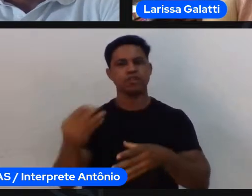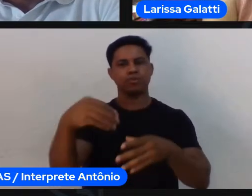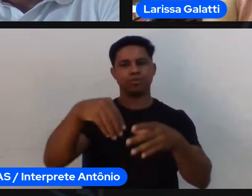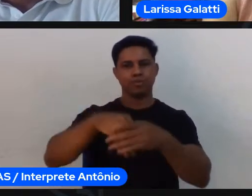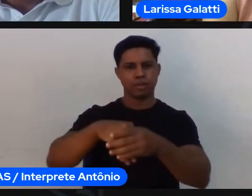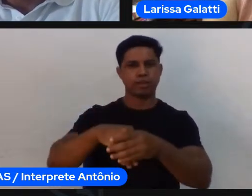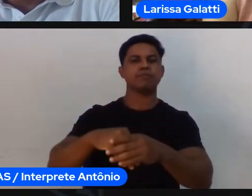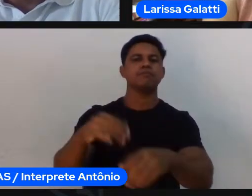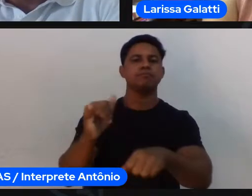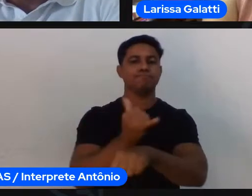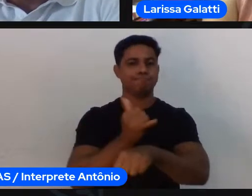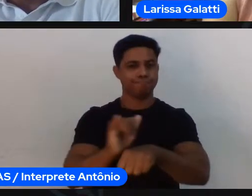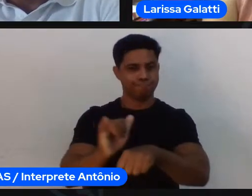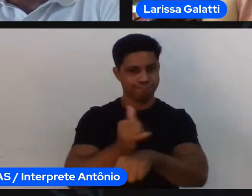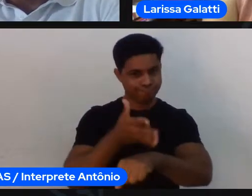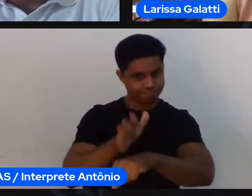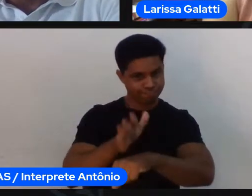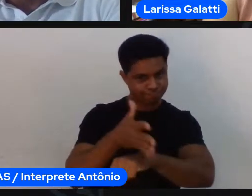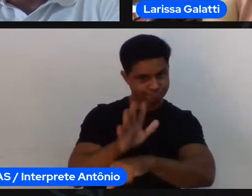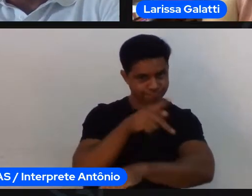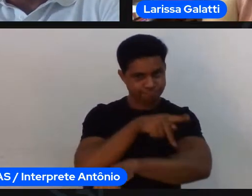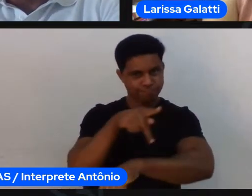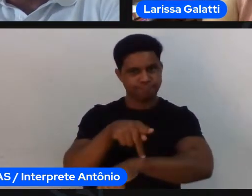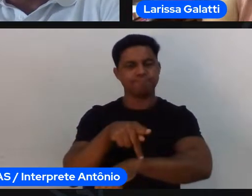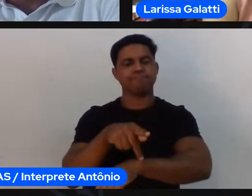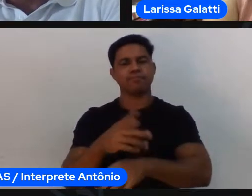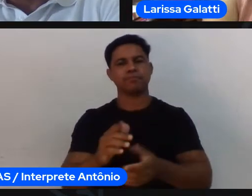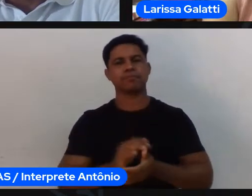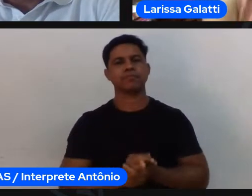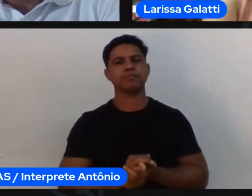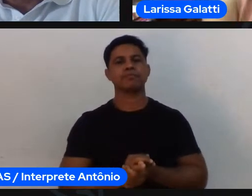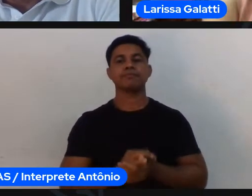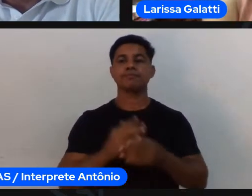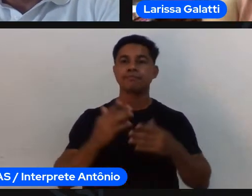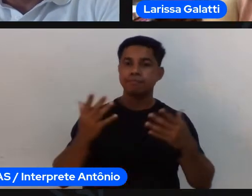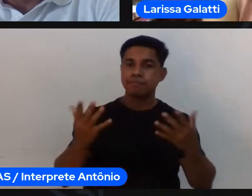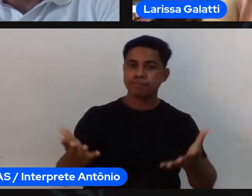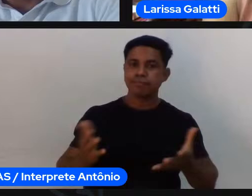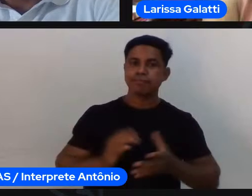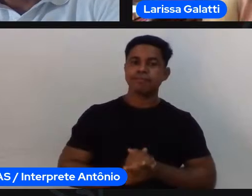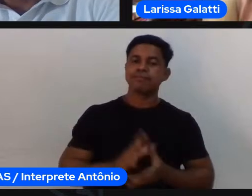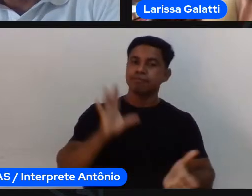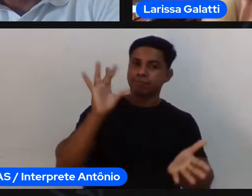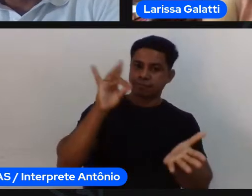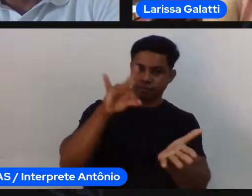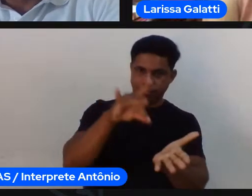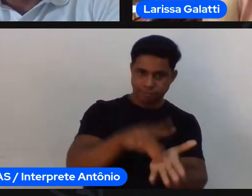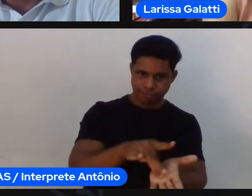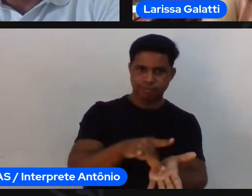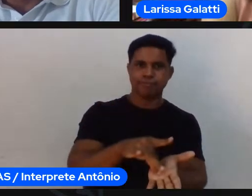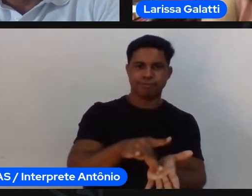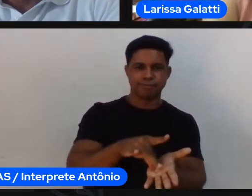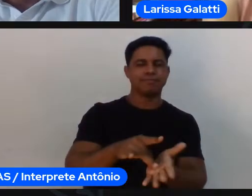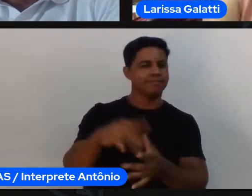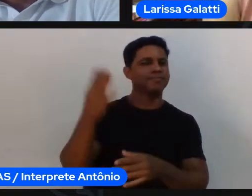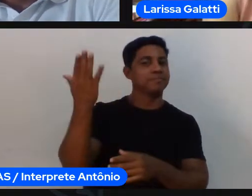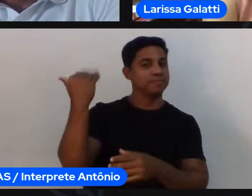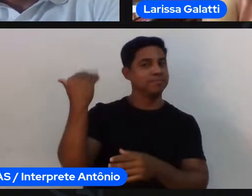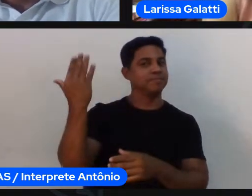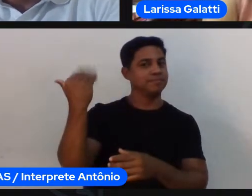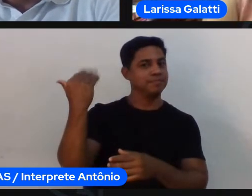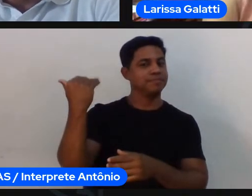é ela na verdade a TGFU tava à frente no tempo já naquela época né então assim